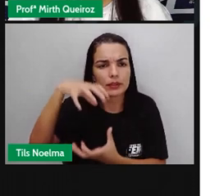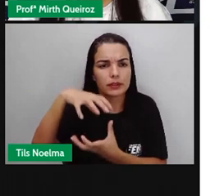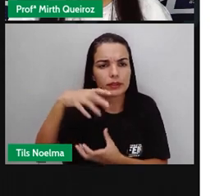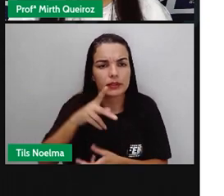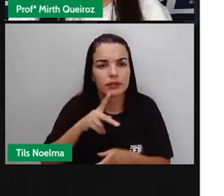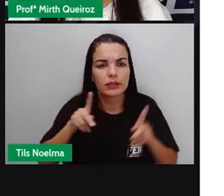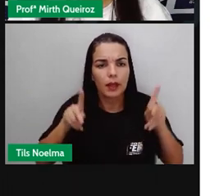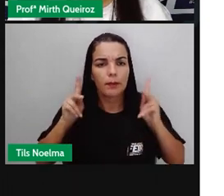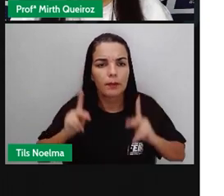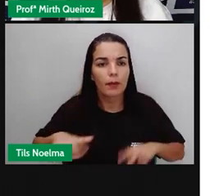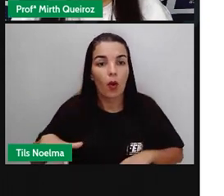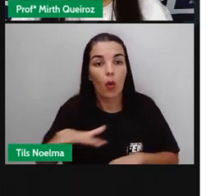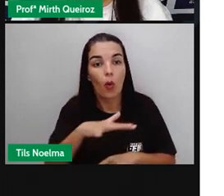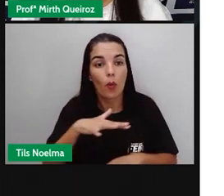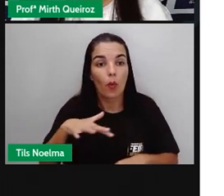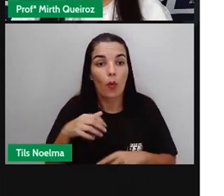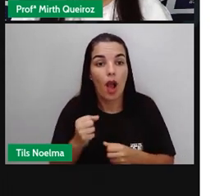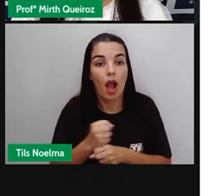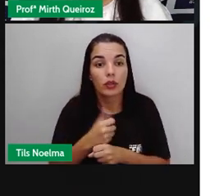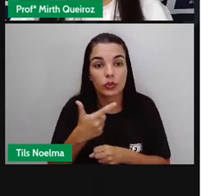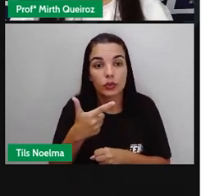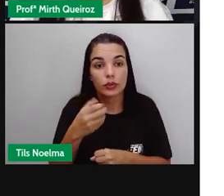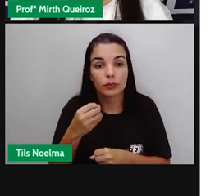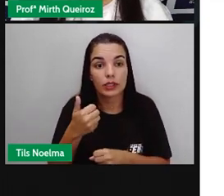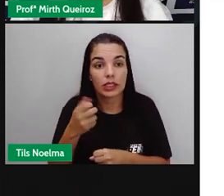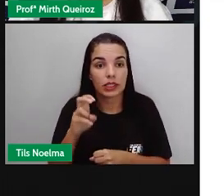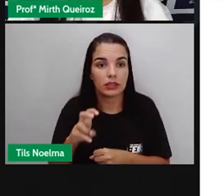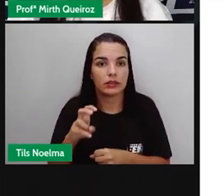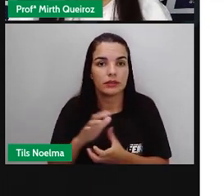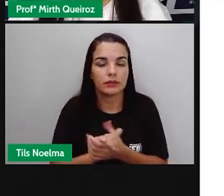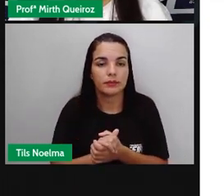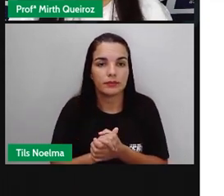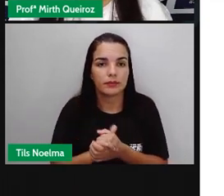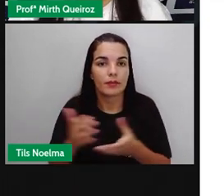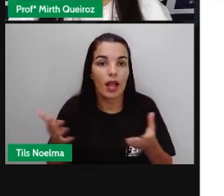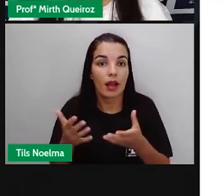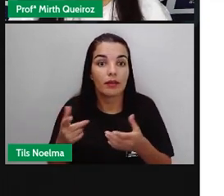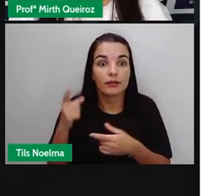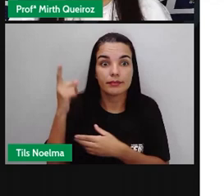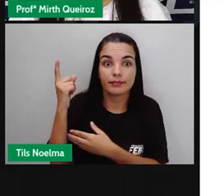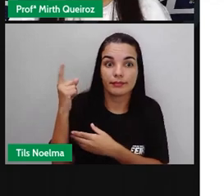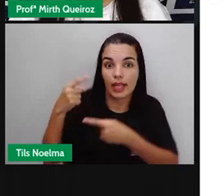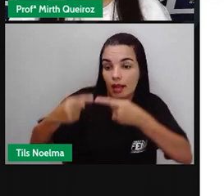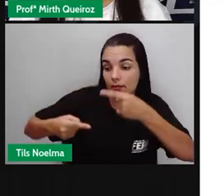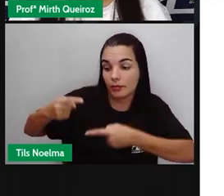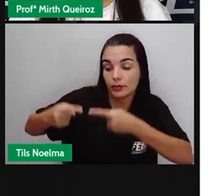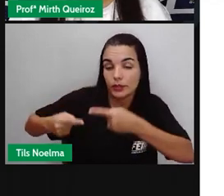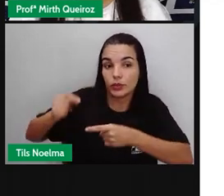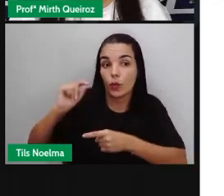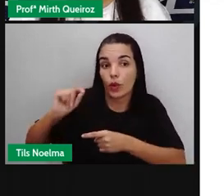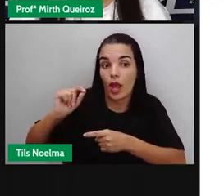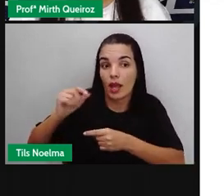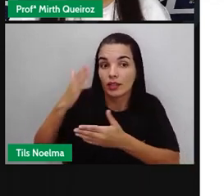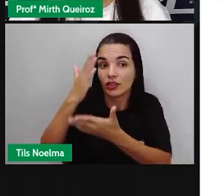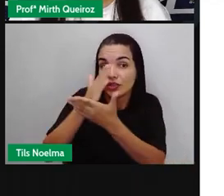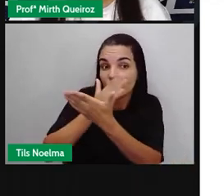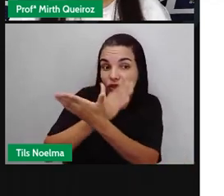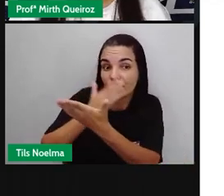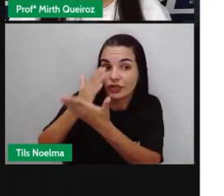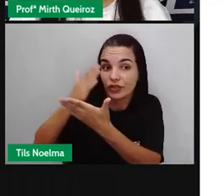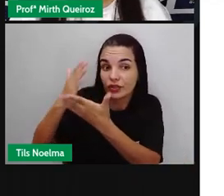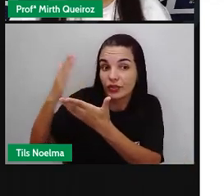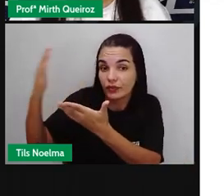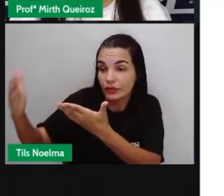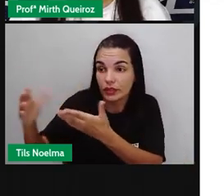em 2015. É um mapa temático. O mapa político, que é a divisão geográfica do Brasil